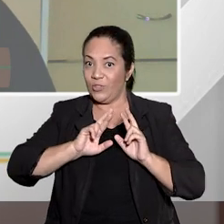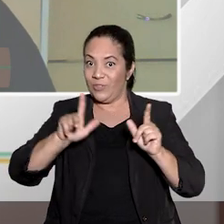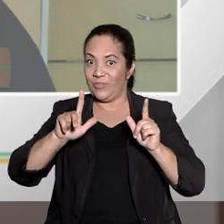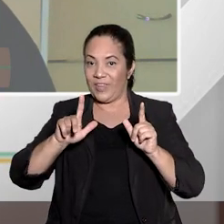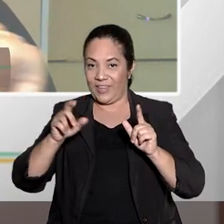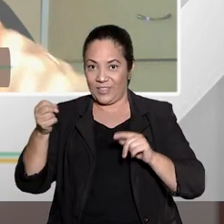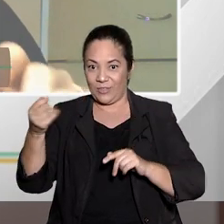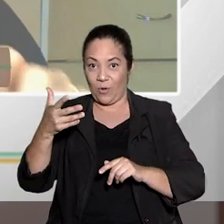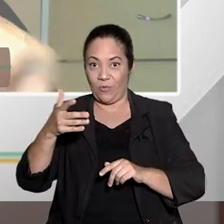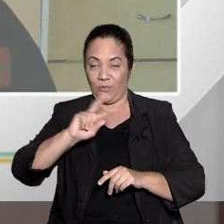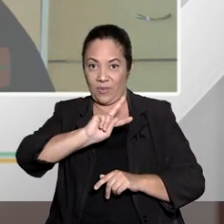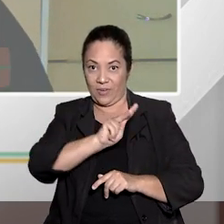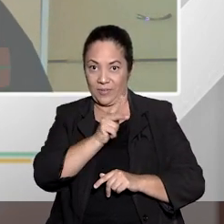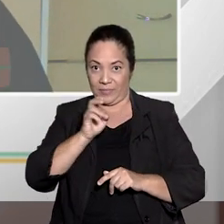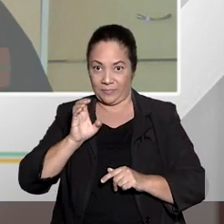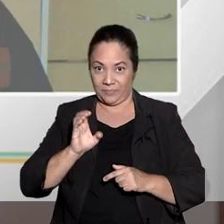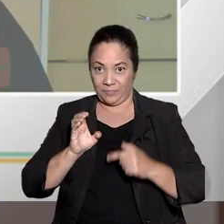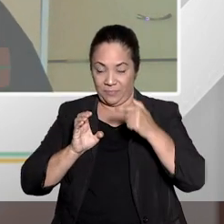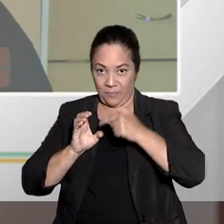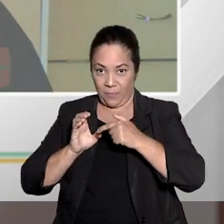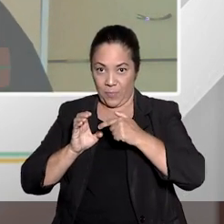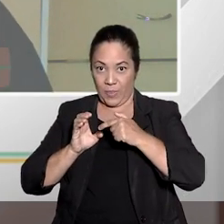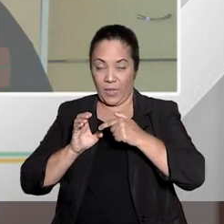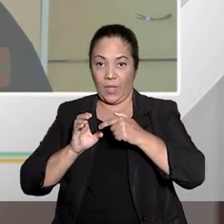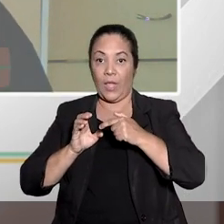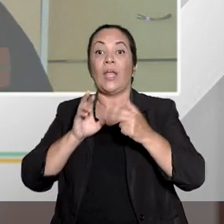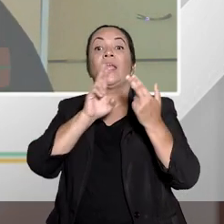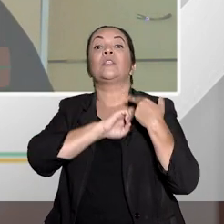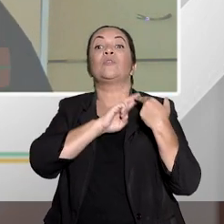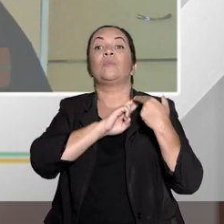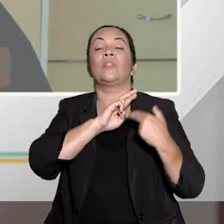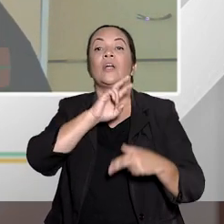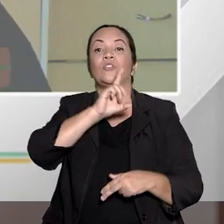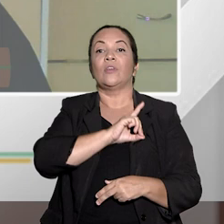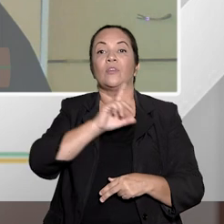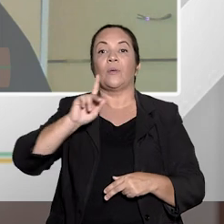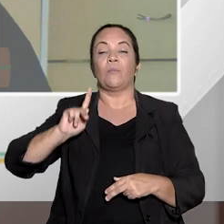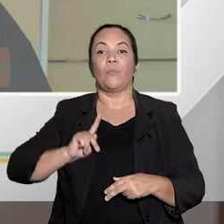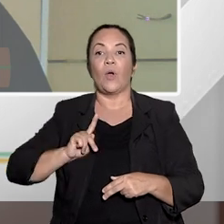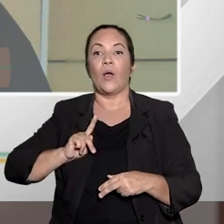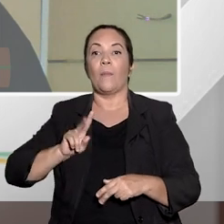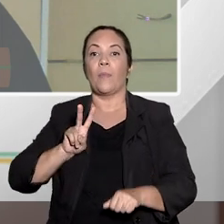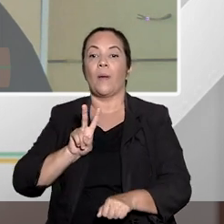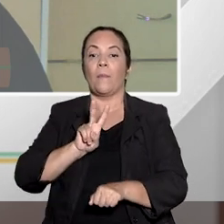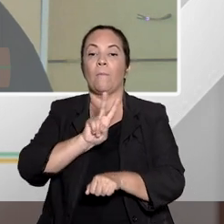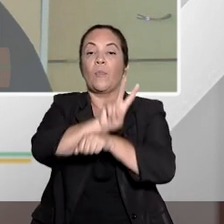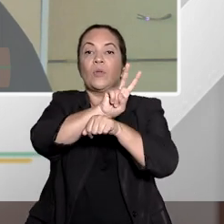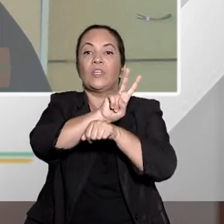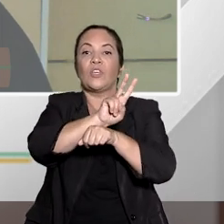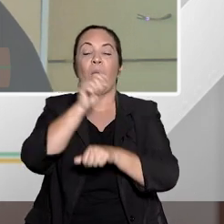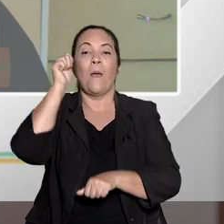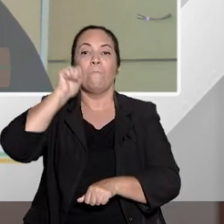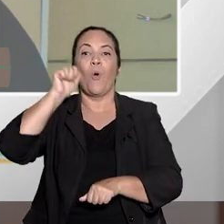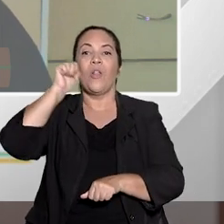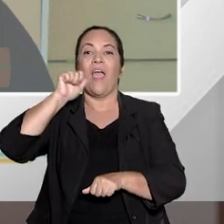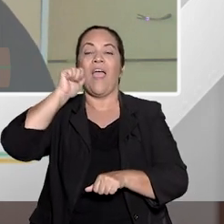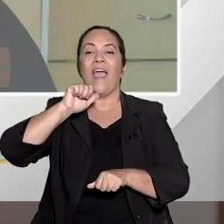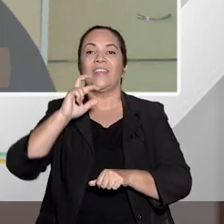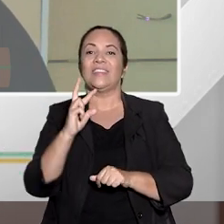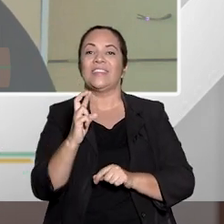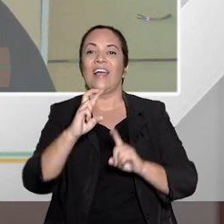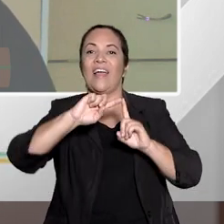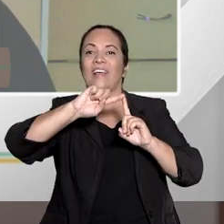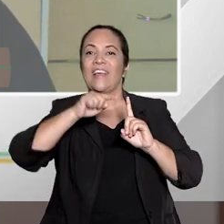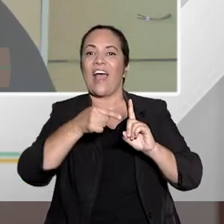salvo engano, também impetrado pela Defensoria Pública em favor de presas grávidas, gestantes, em